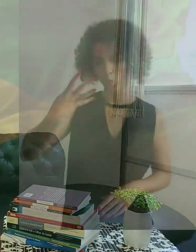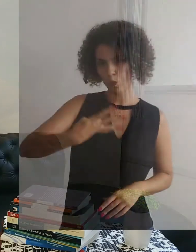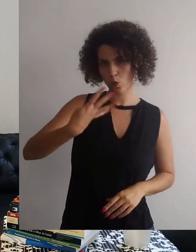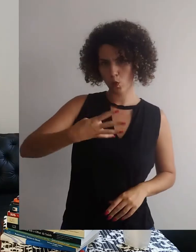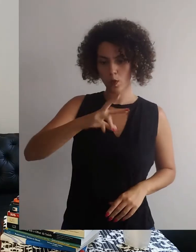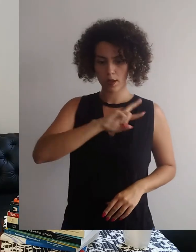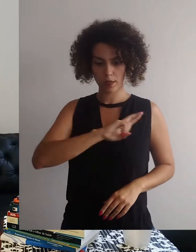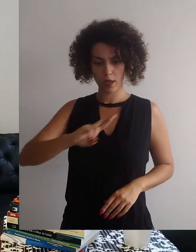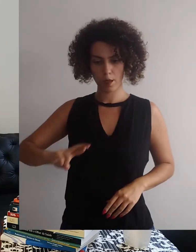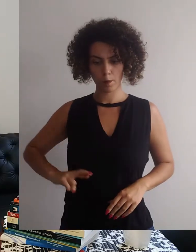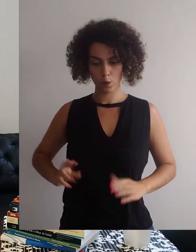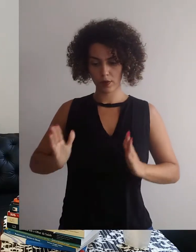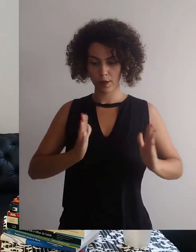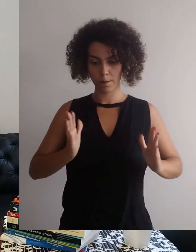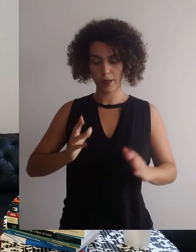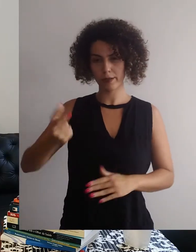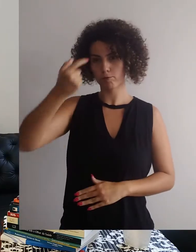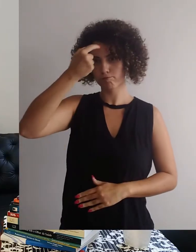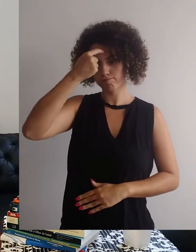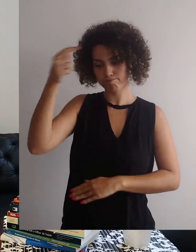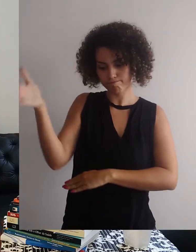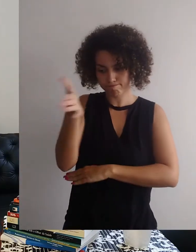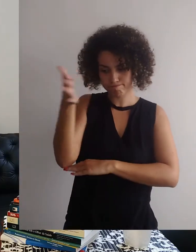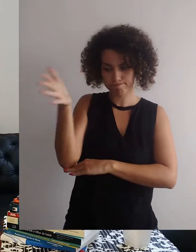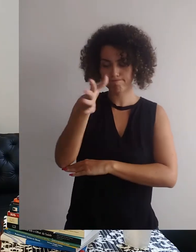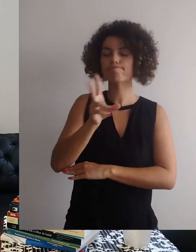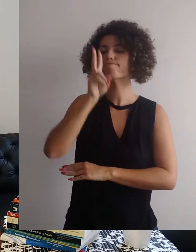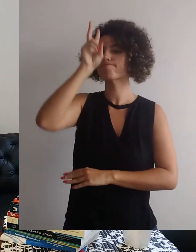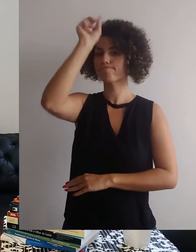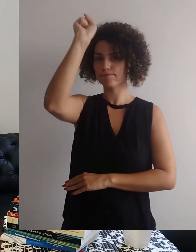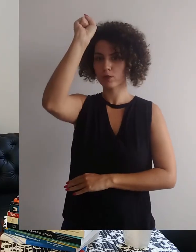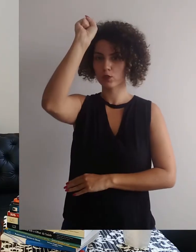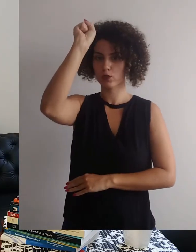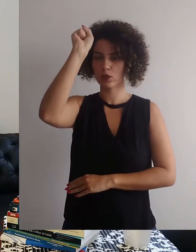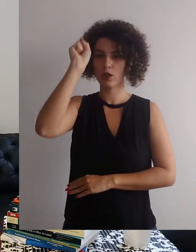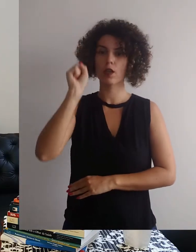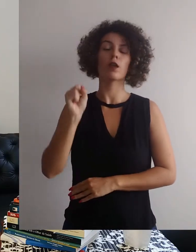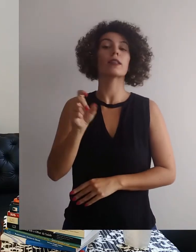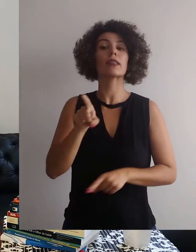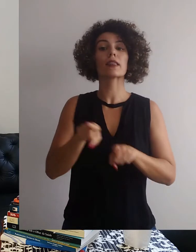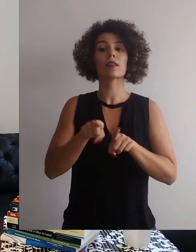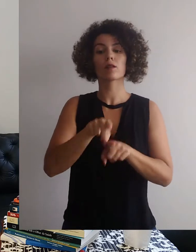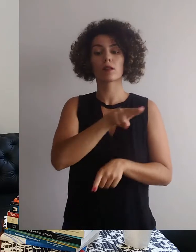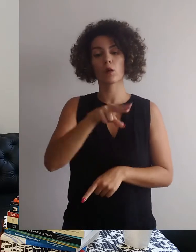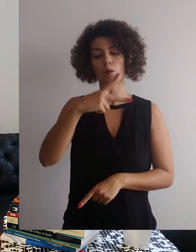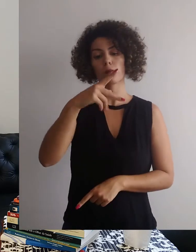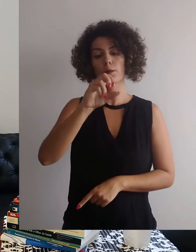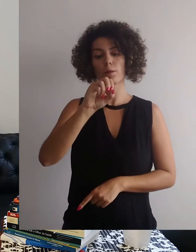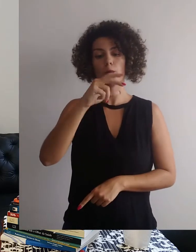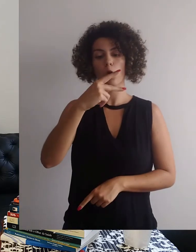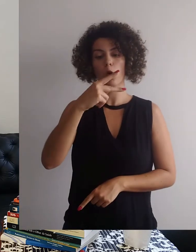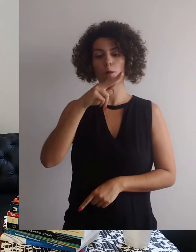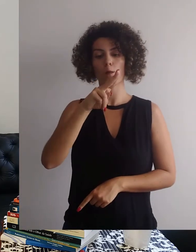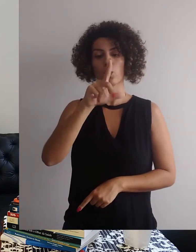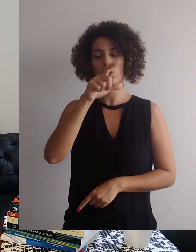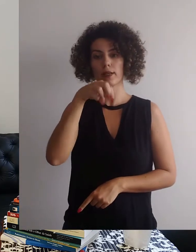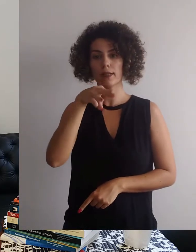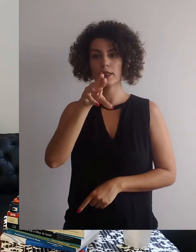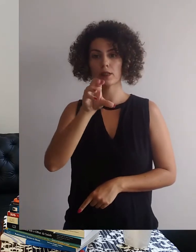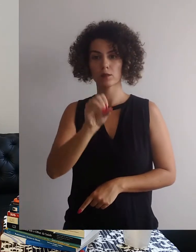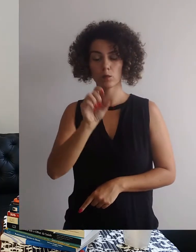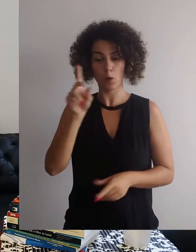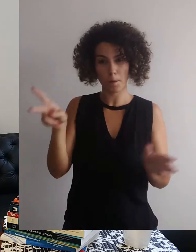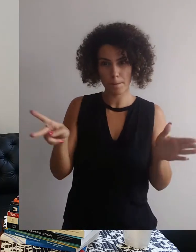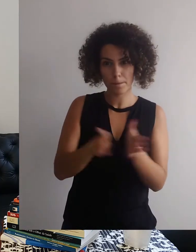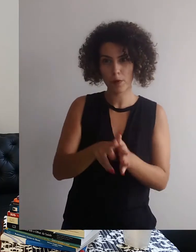A Quarta República foi uma época de nacionalismo acentuado, sendo também referenciado como período da República Populista, próprio de um